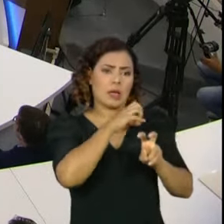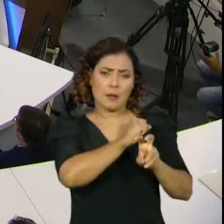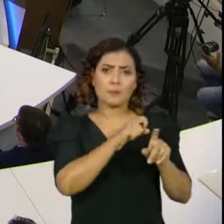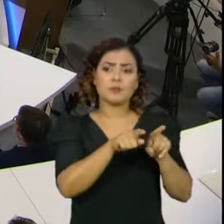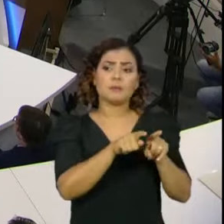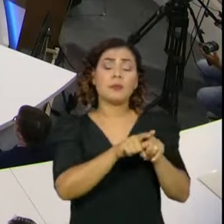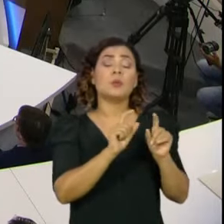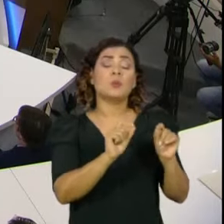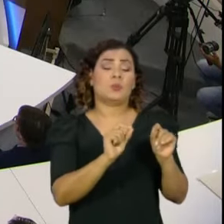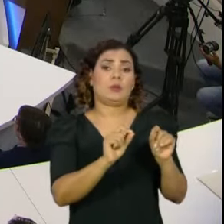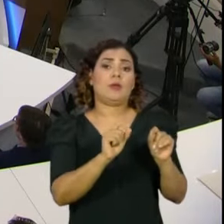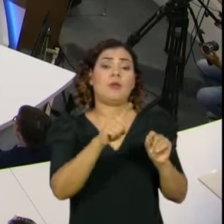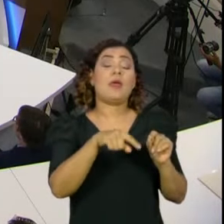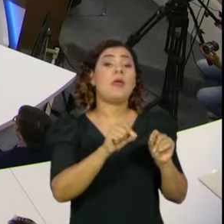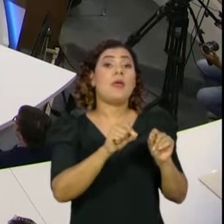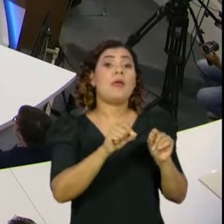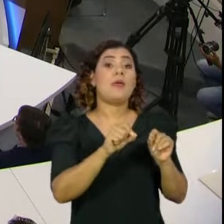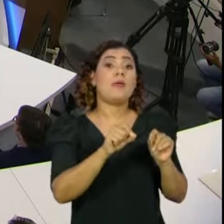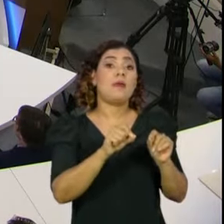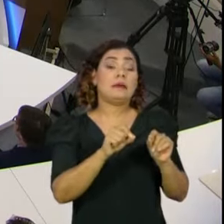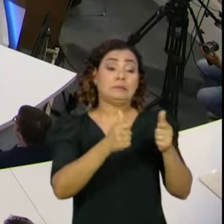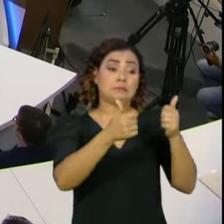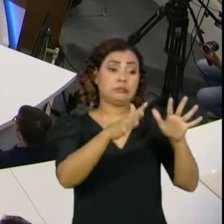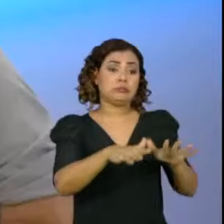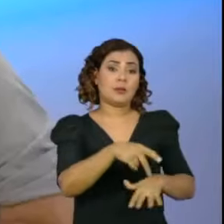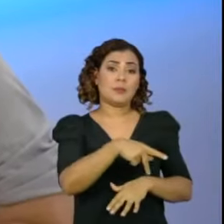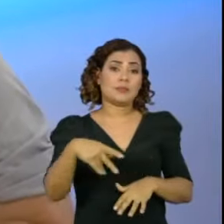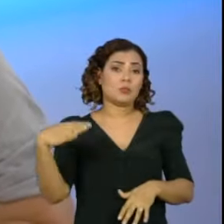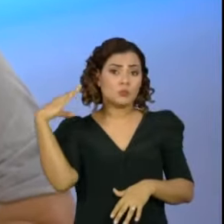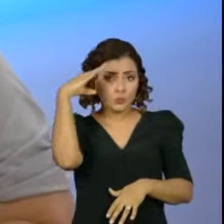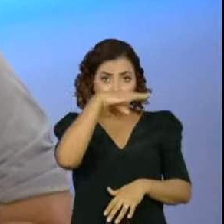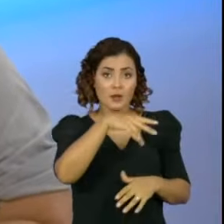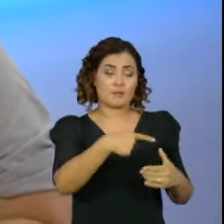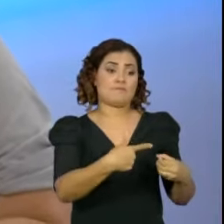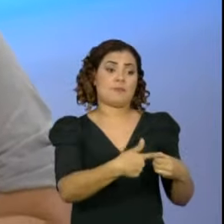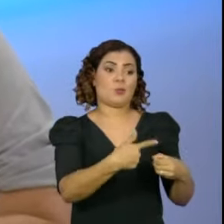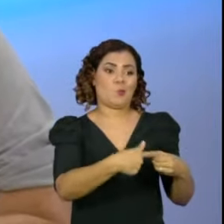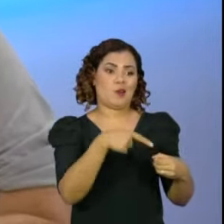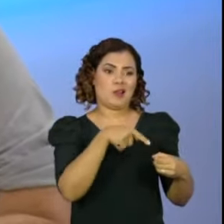nós não tocamos, é a questão da intervenção desastrosa do presidente Bolsonaro na Petrobras.